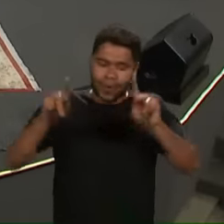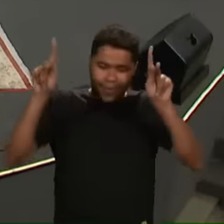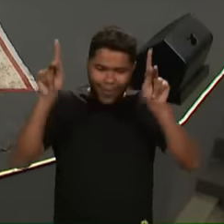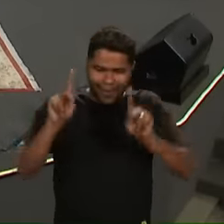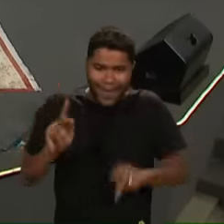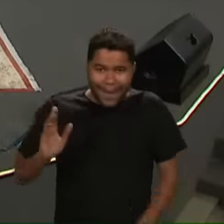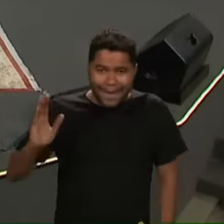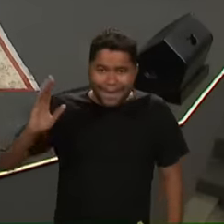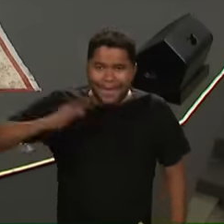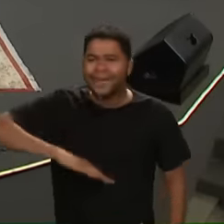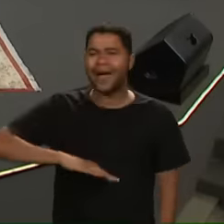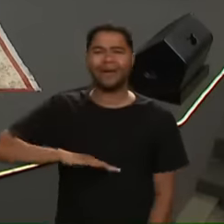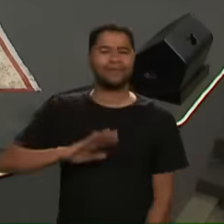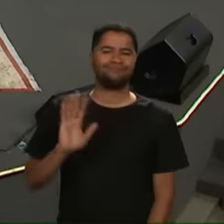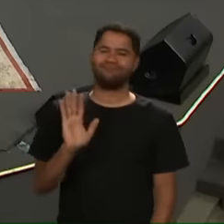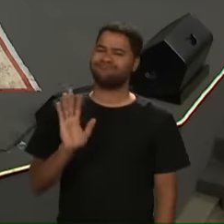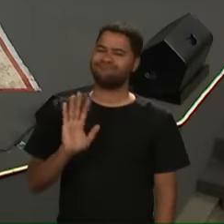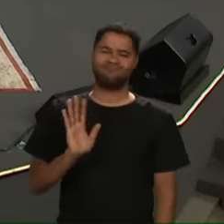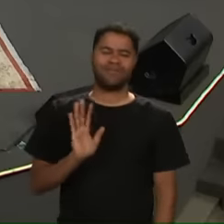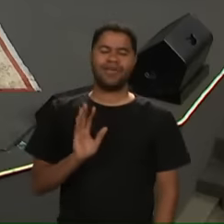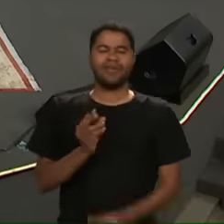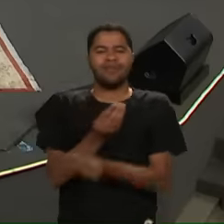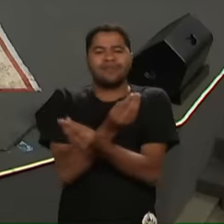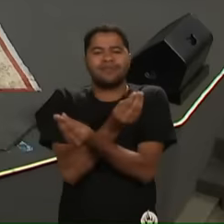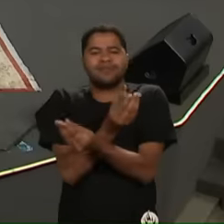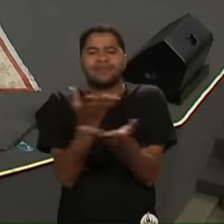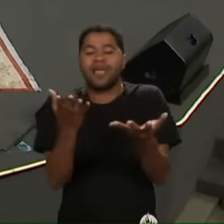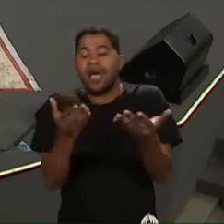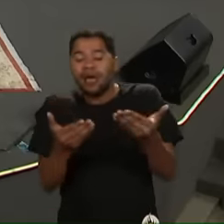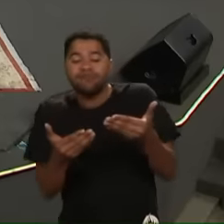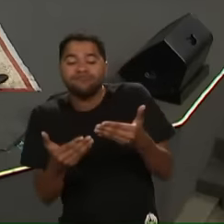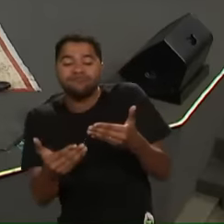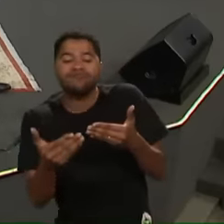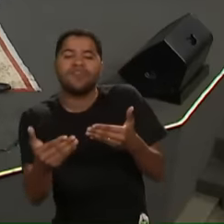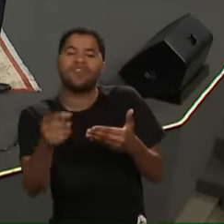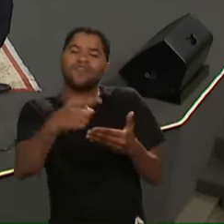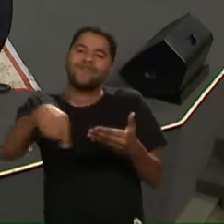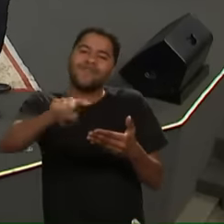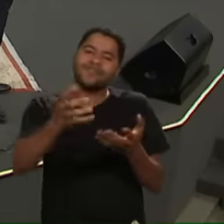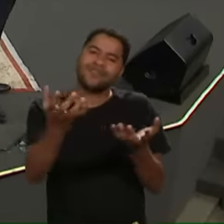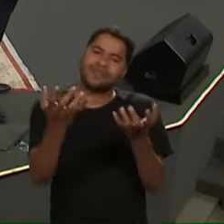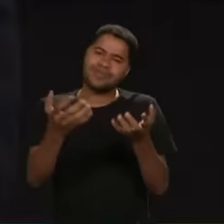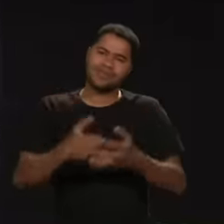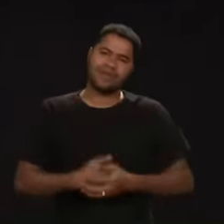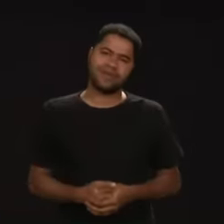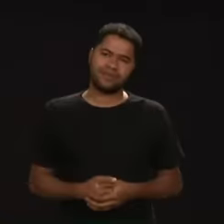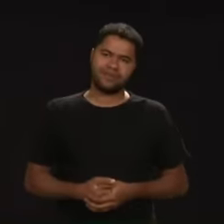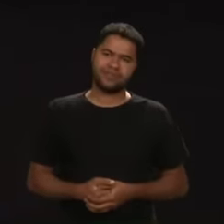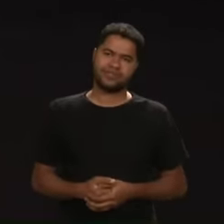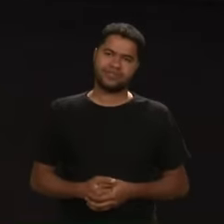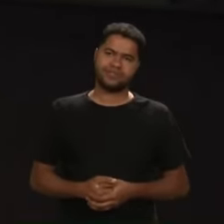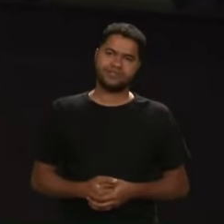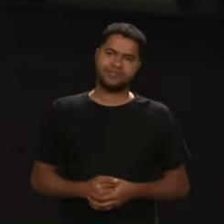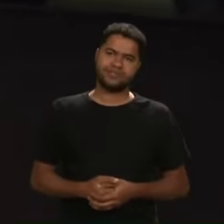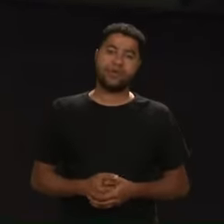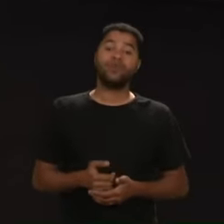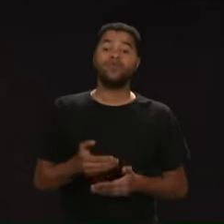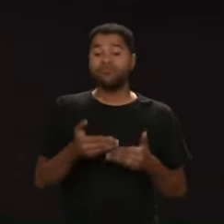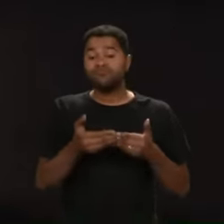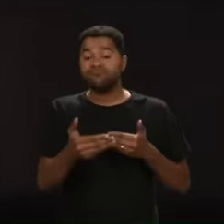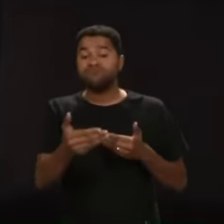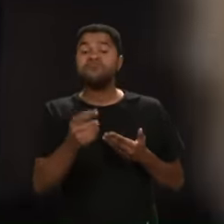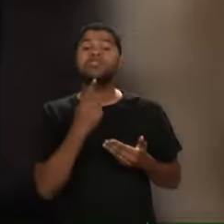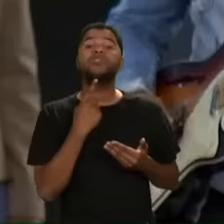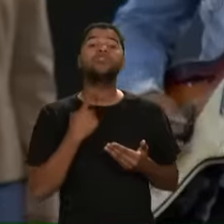E não de mal Para vos dar O fim Que desejais Qual é o fim Que você deseja?